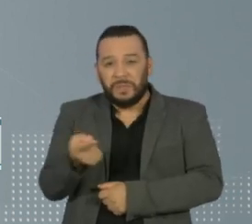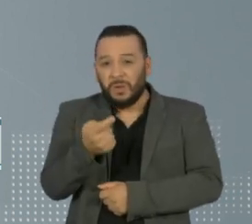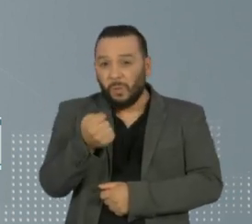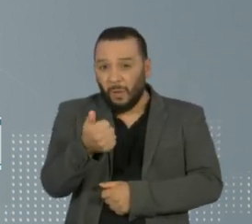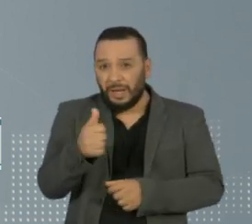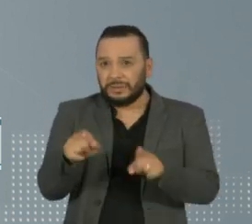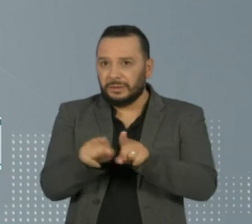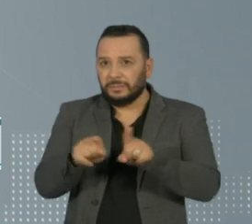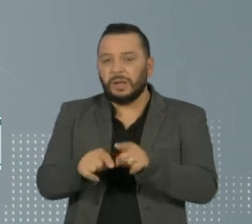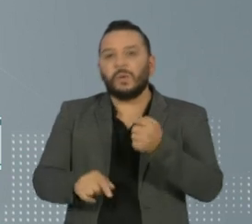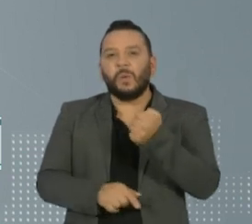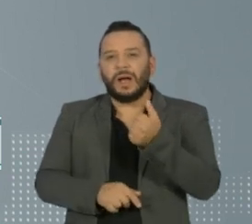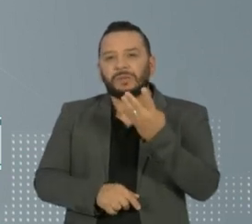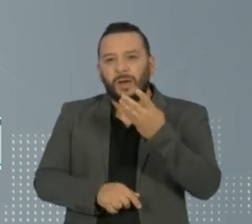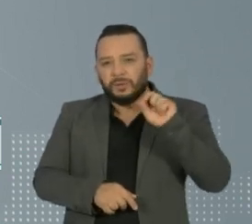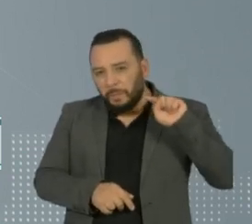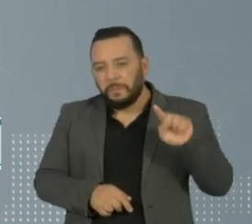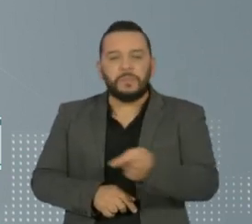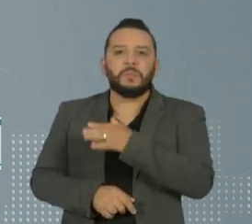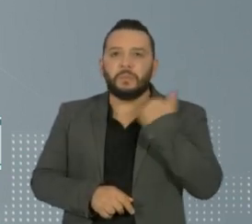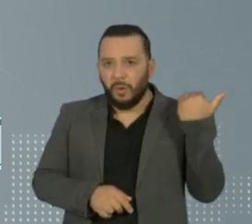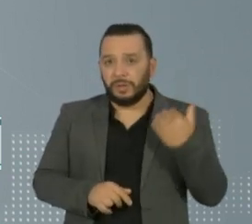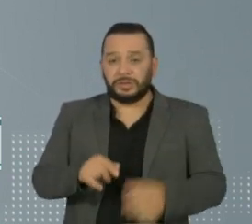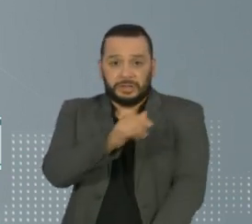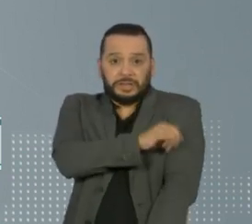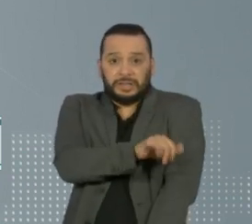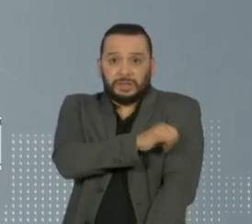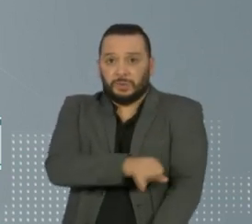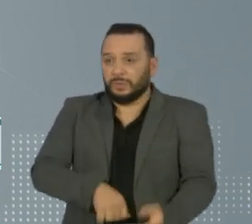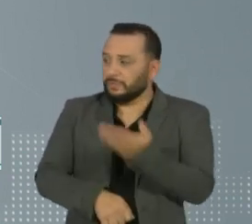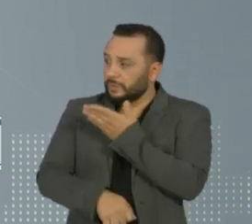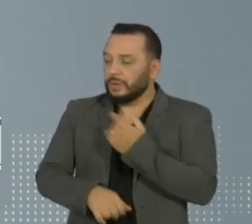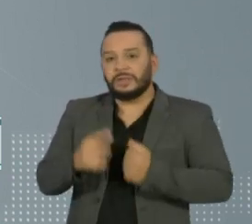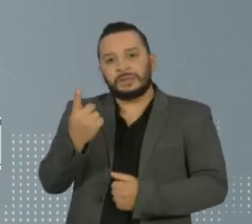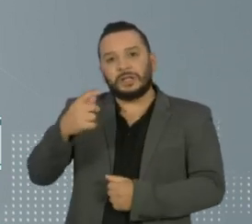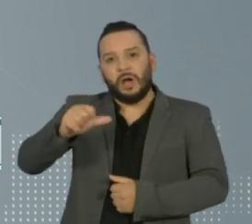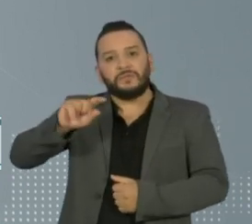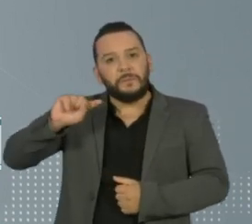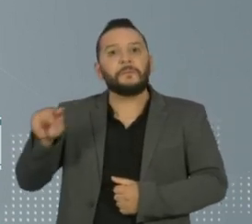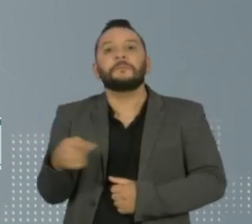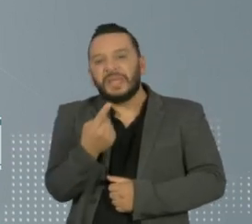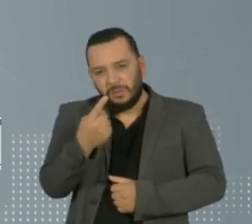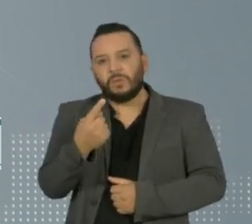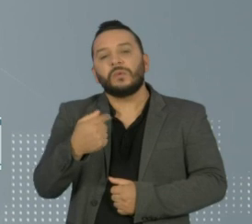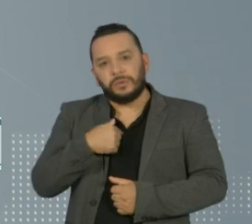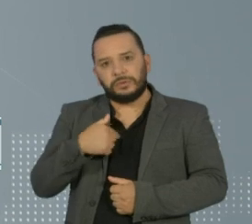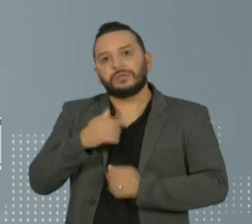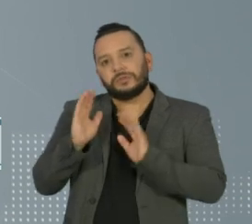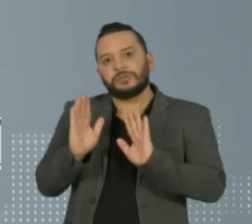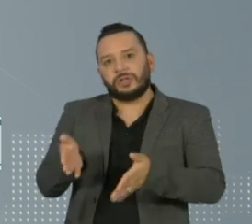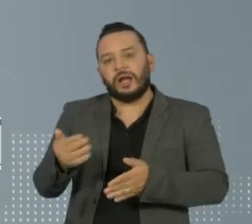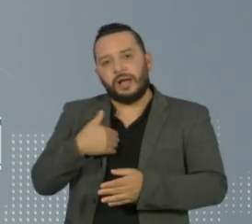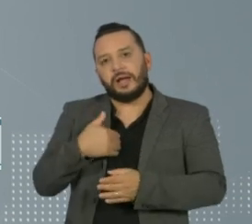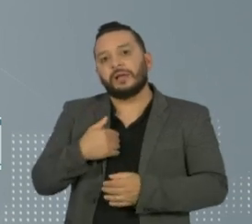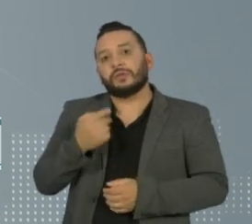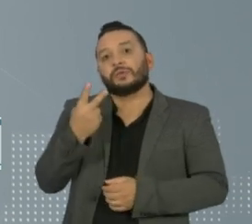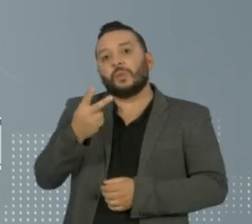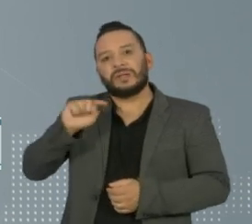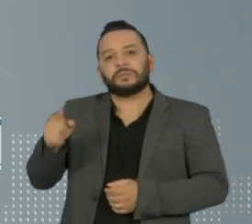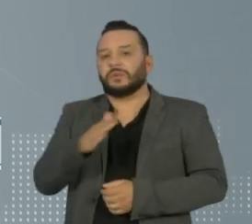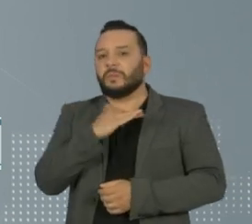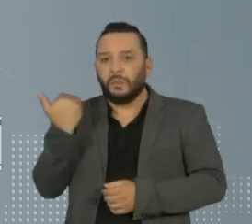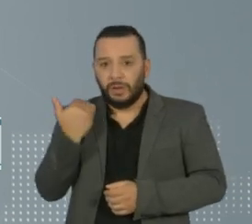de 4.000 óbitos. O Rio de Janeiro se aproxima de 19.000 registros e 2.000 mortes.